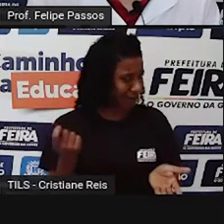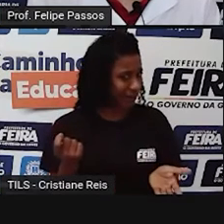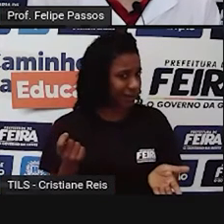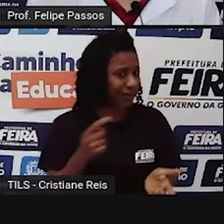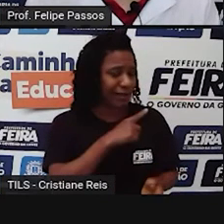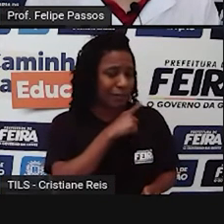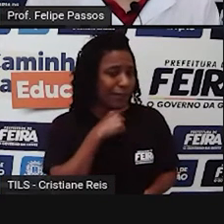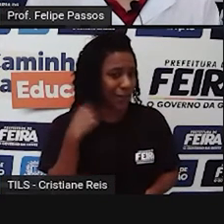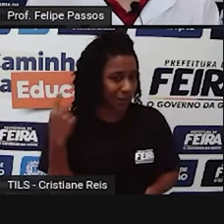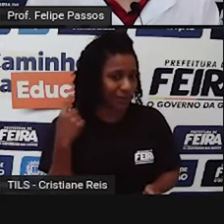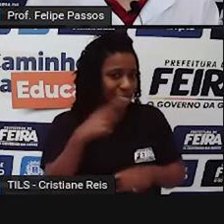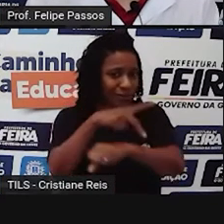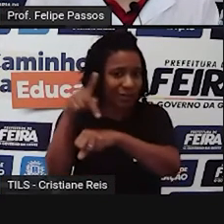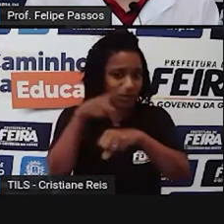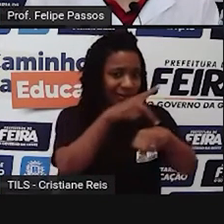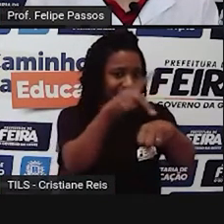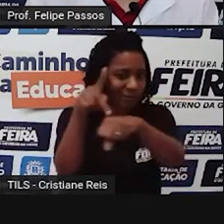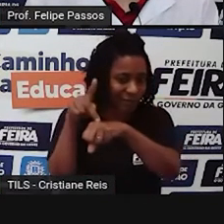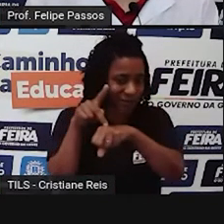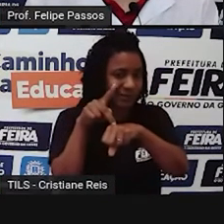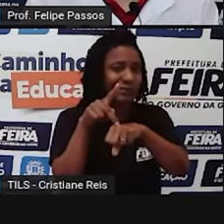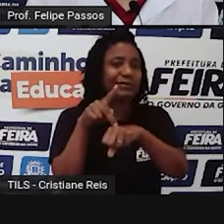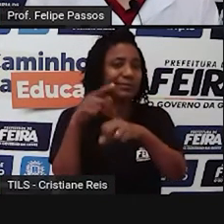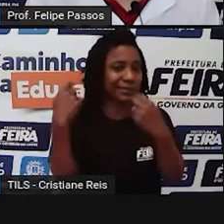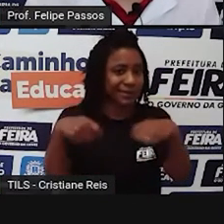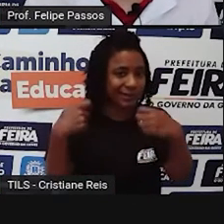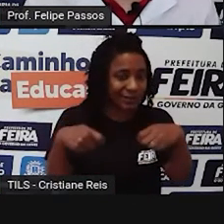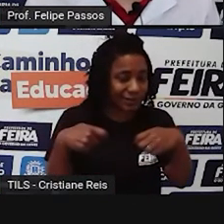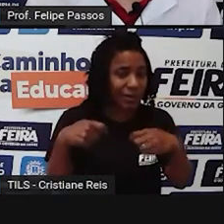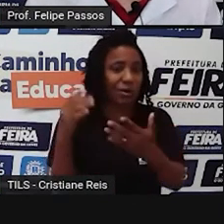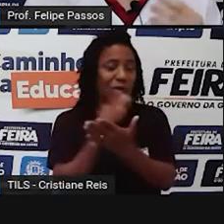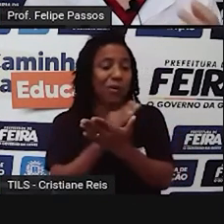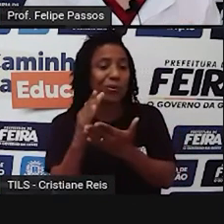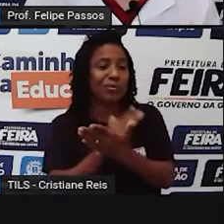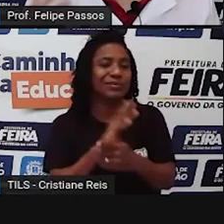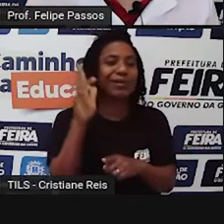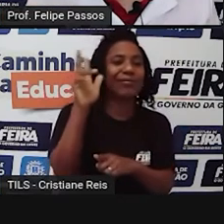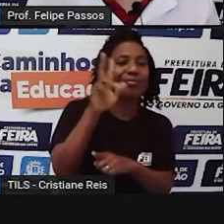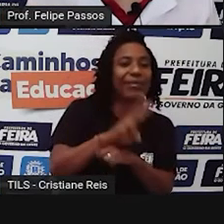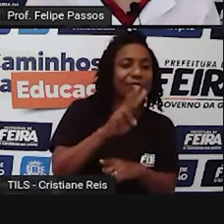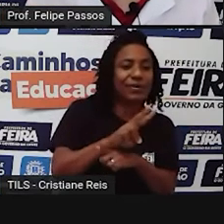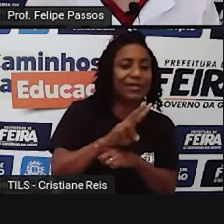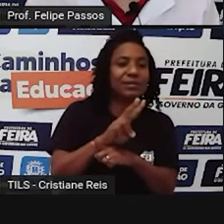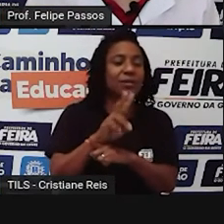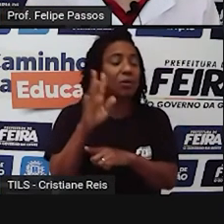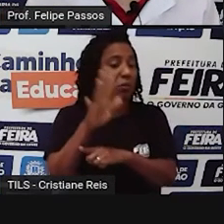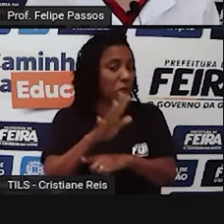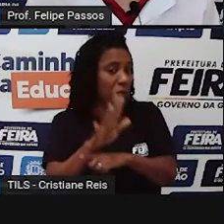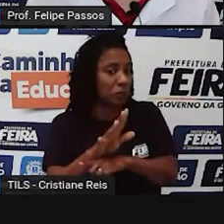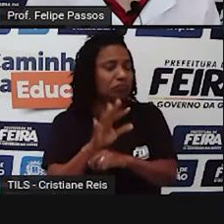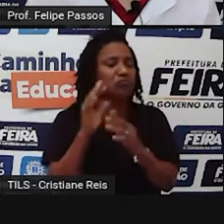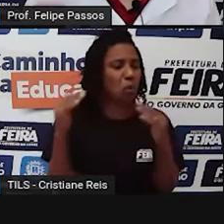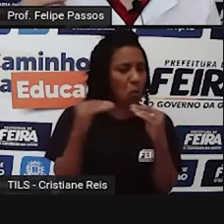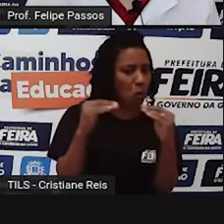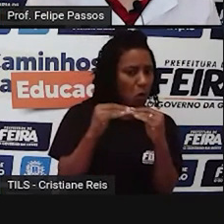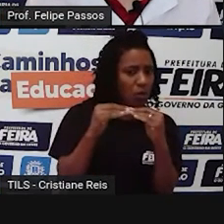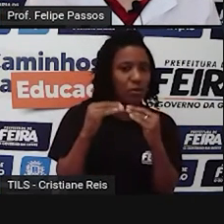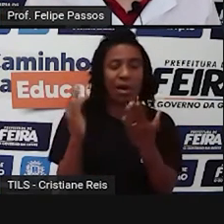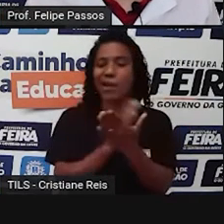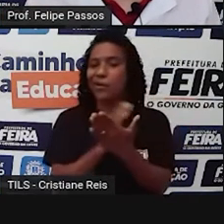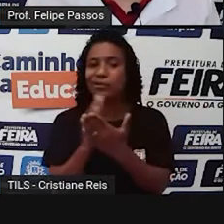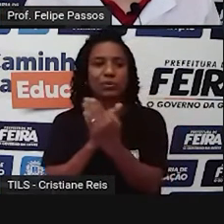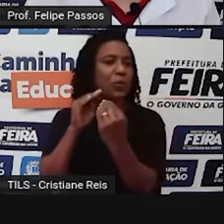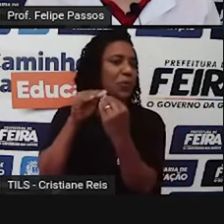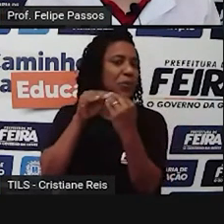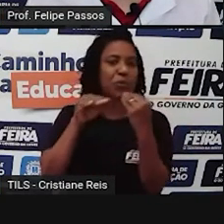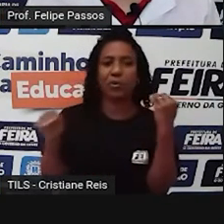países? Tem muita discussão, tem muito pano para manga isso aí. Tem muita gente que defende, tem várias outras pessoas que não defendem. o que a gente está